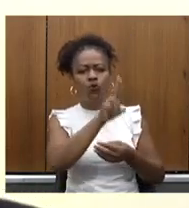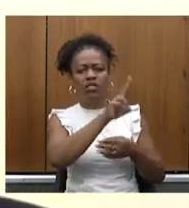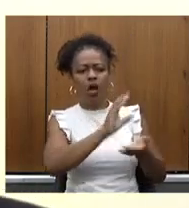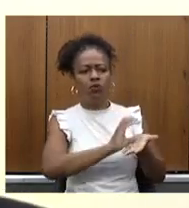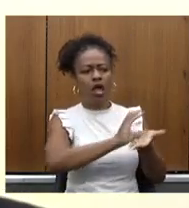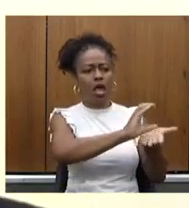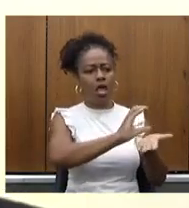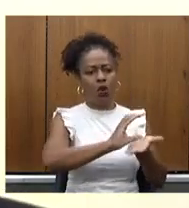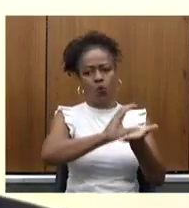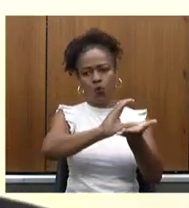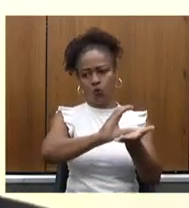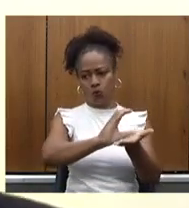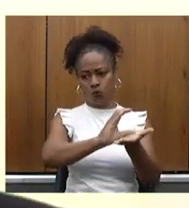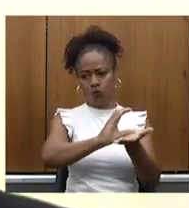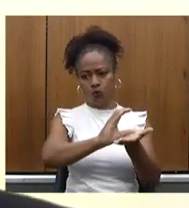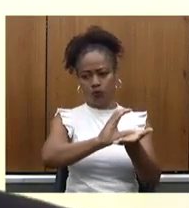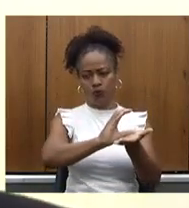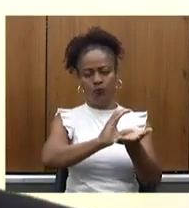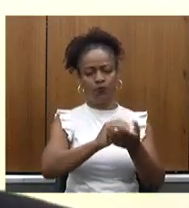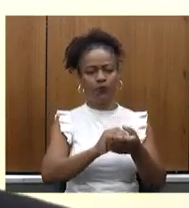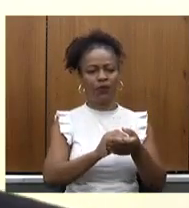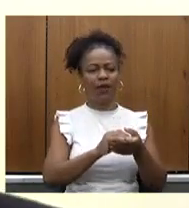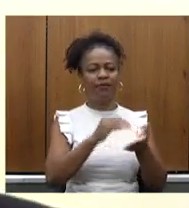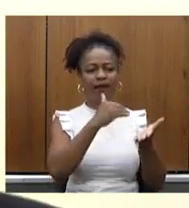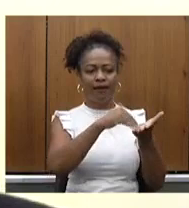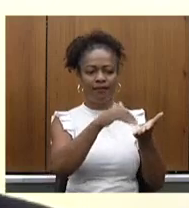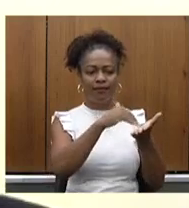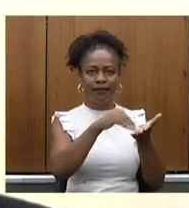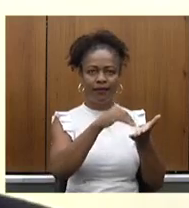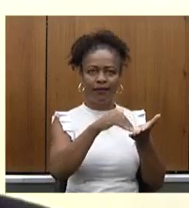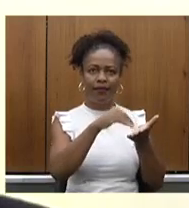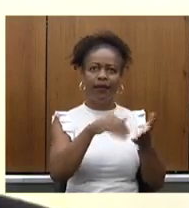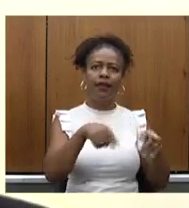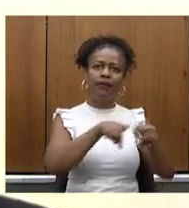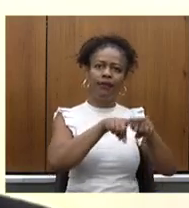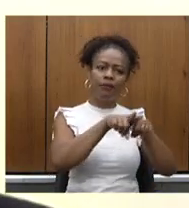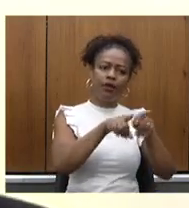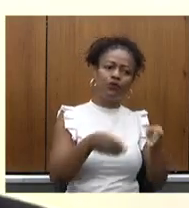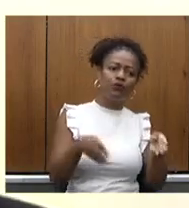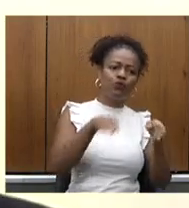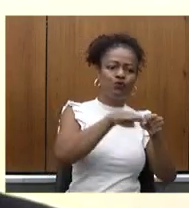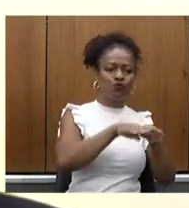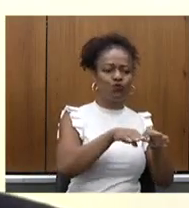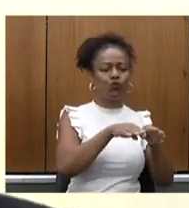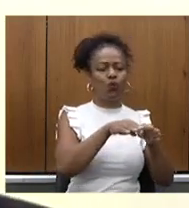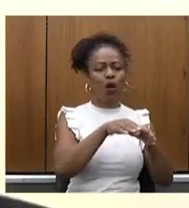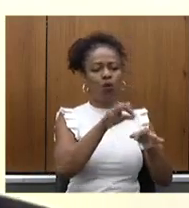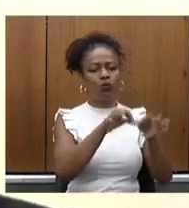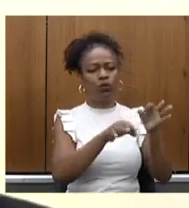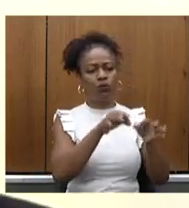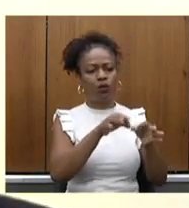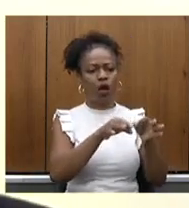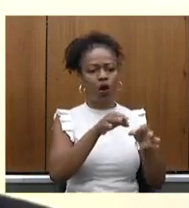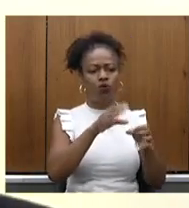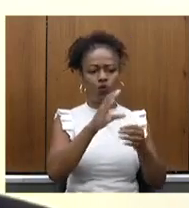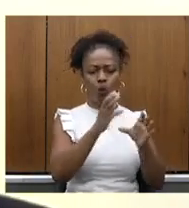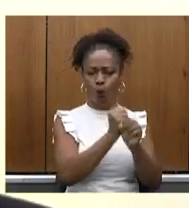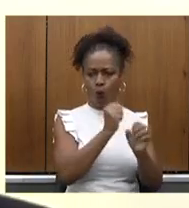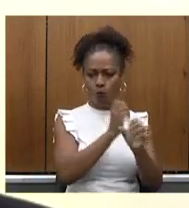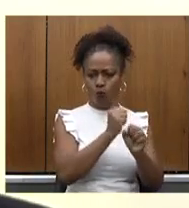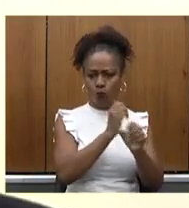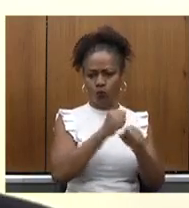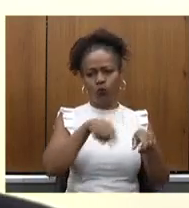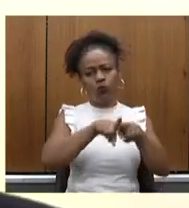regras que estão implementadas pela Secretaria e também junto ao Tribunal de Contas. E, por fim, secretário, os hospitais